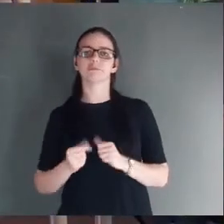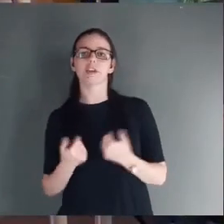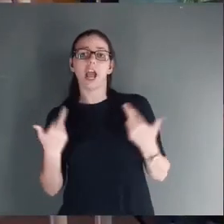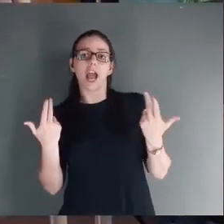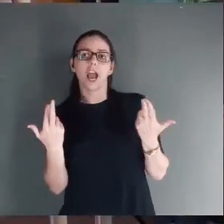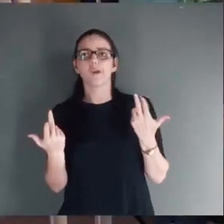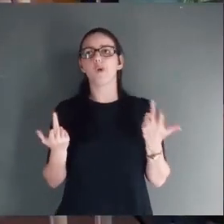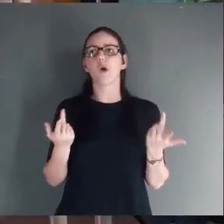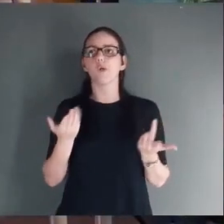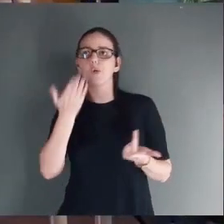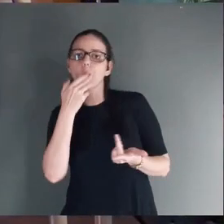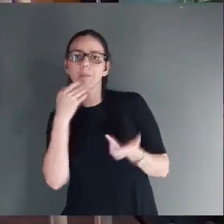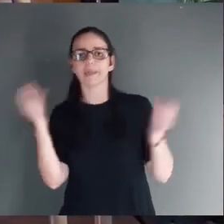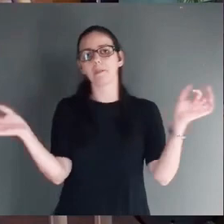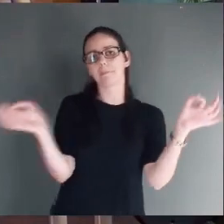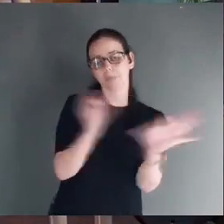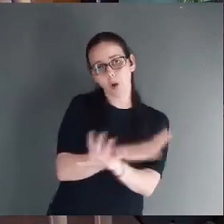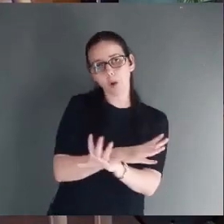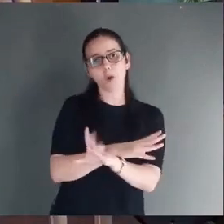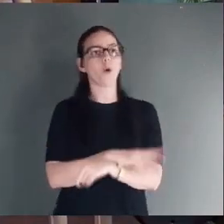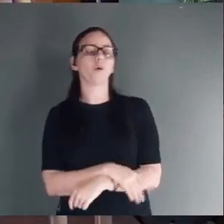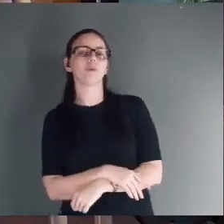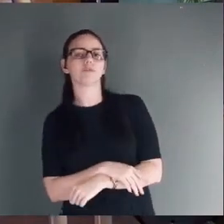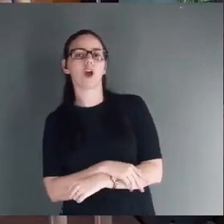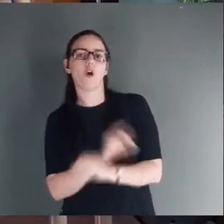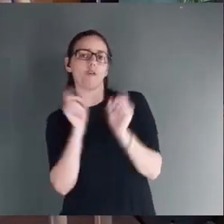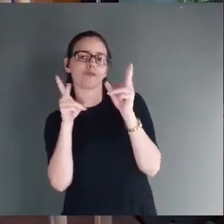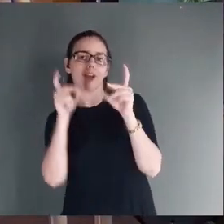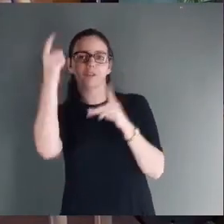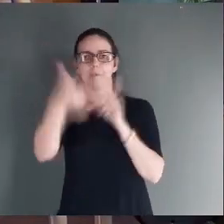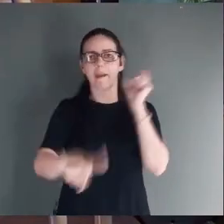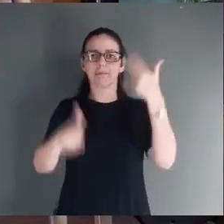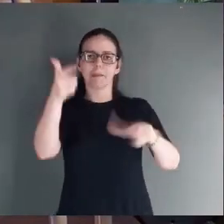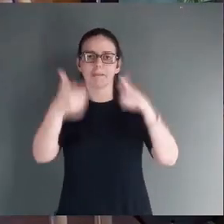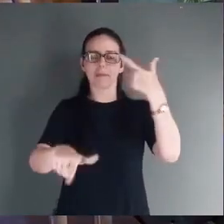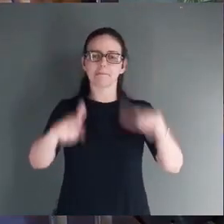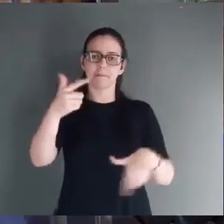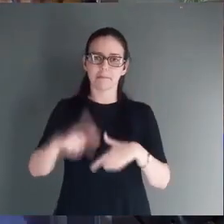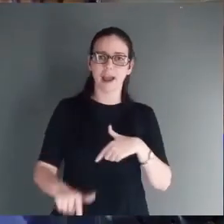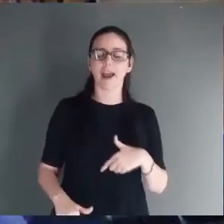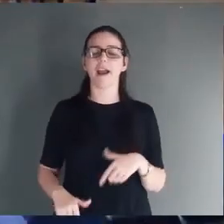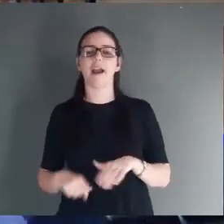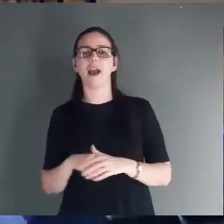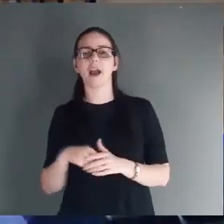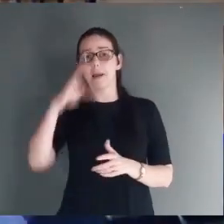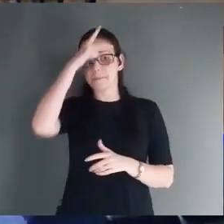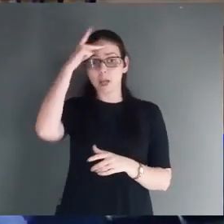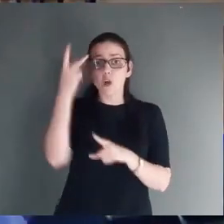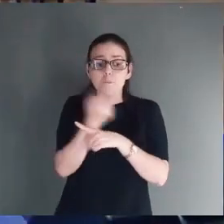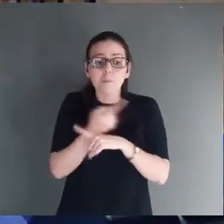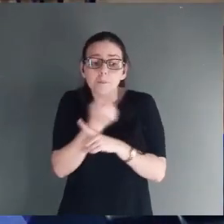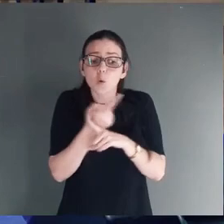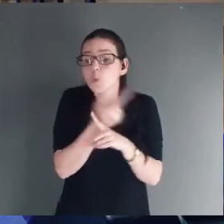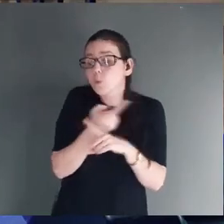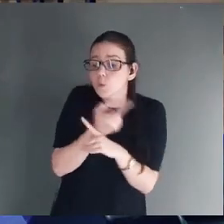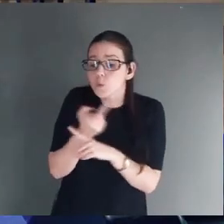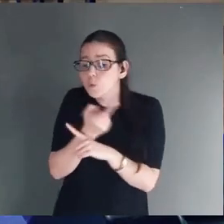Tipo Trato Feito. Tipo Quem Dá Mais. Tem os caras que vão. Os caça-relíquias.